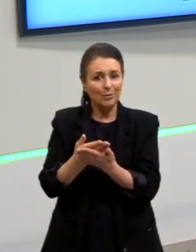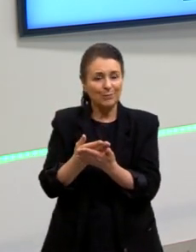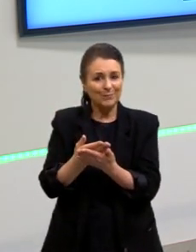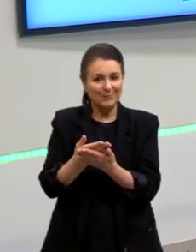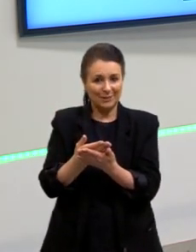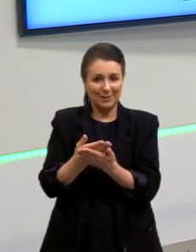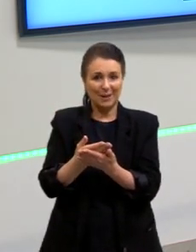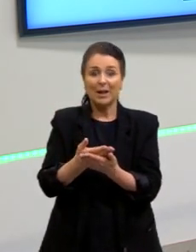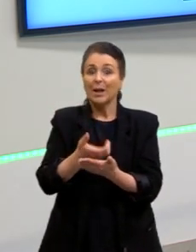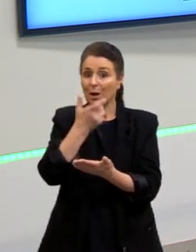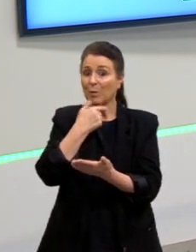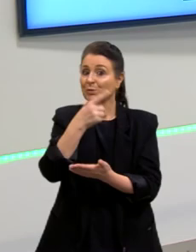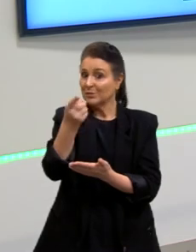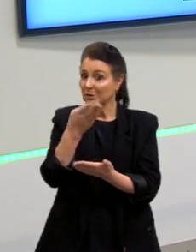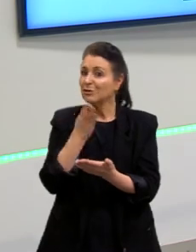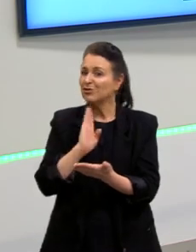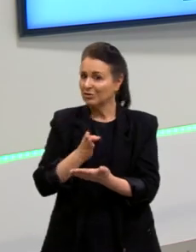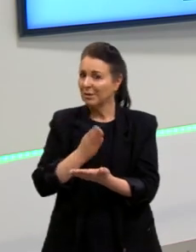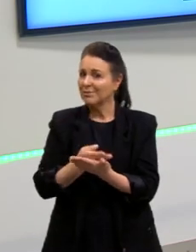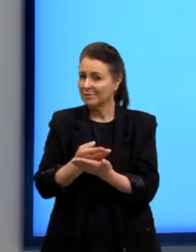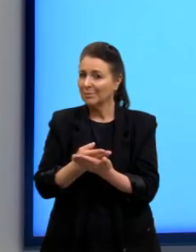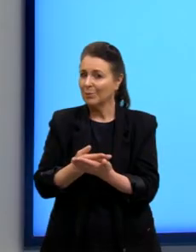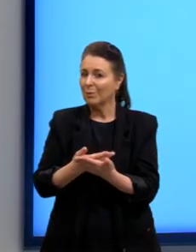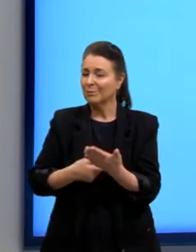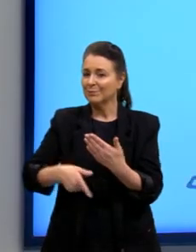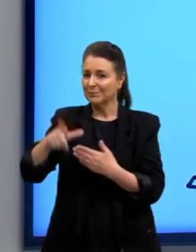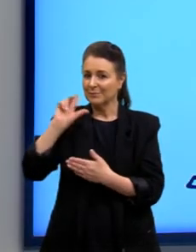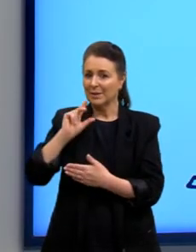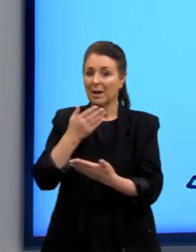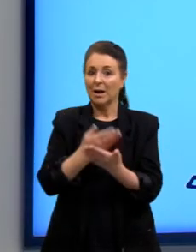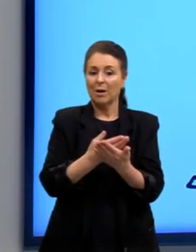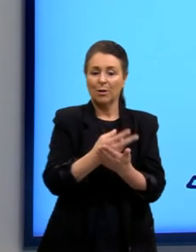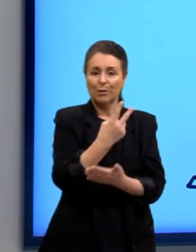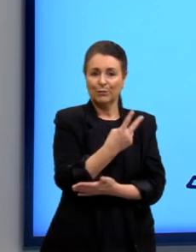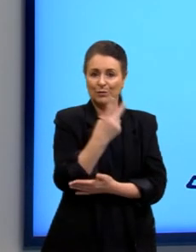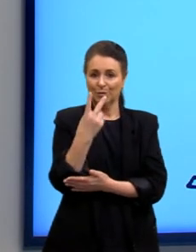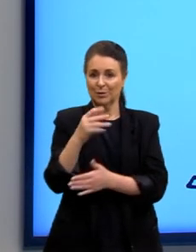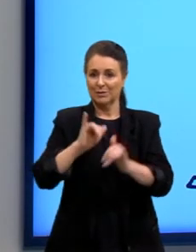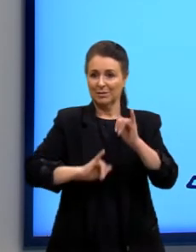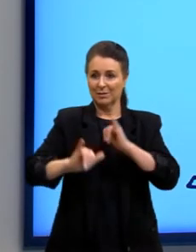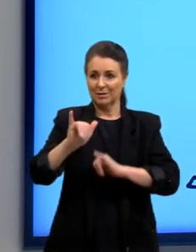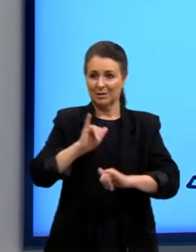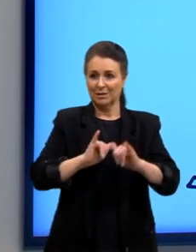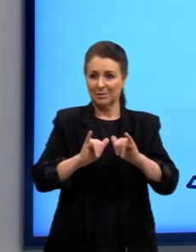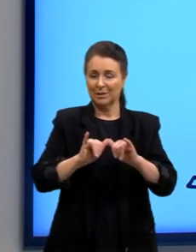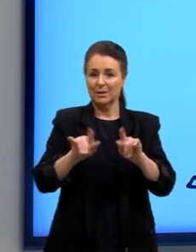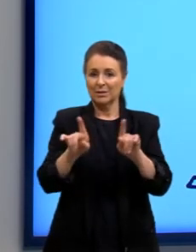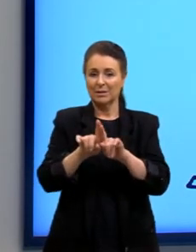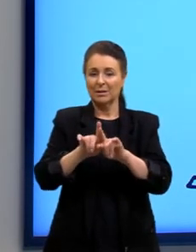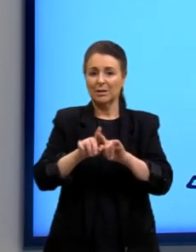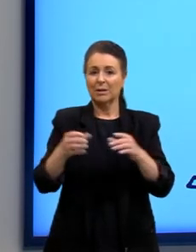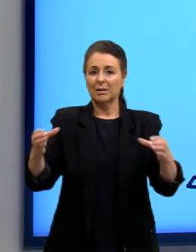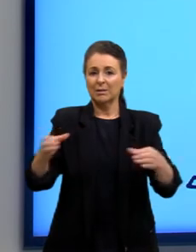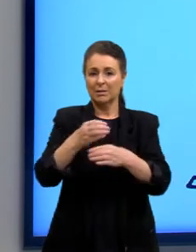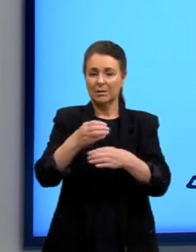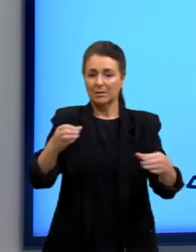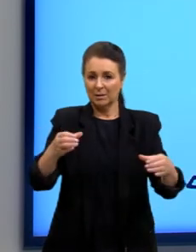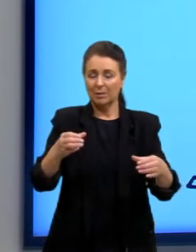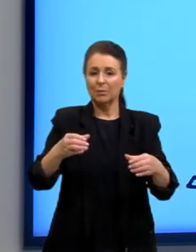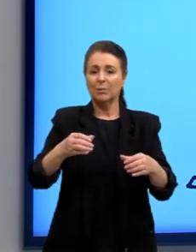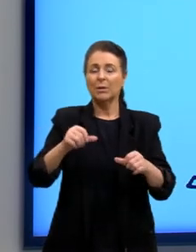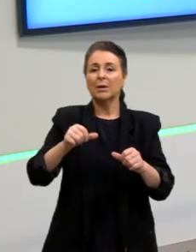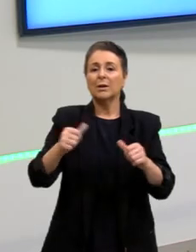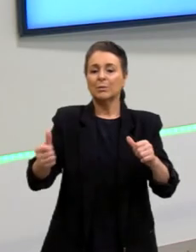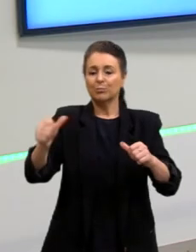acompanhado então quem ficar na dúvida aula 22 mesma coisa para reação de eliminação reação